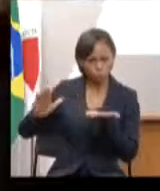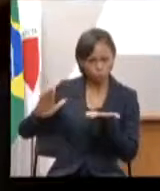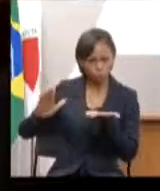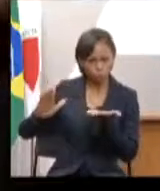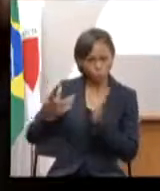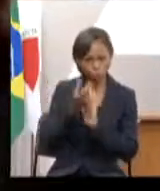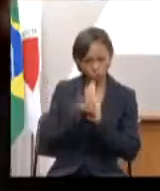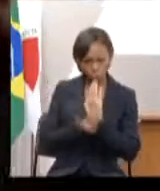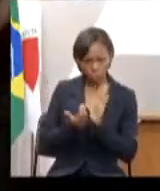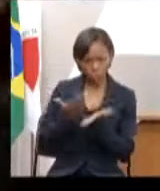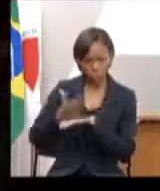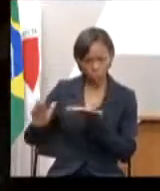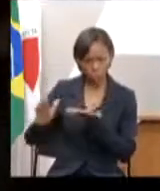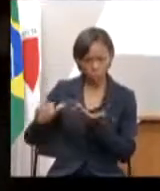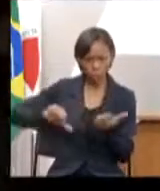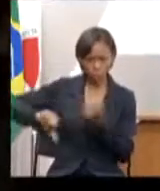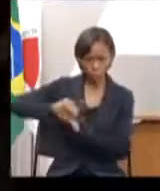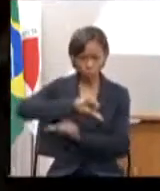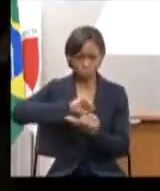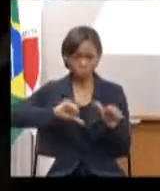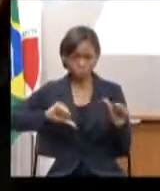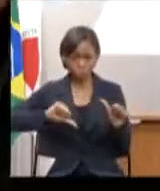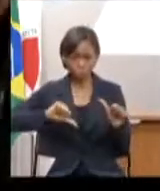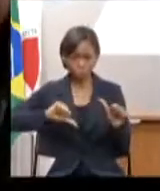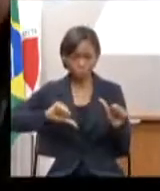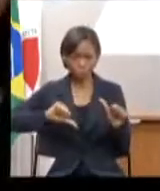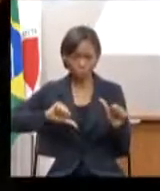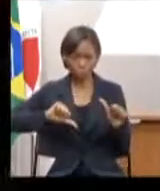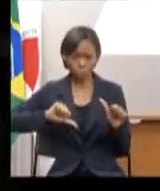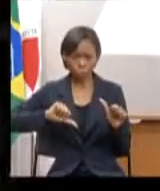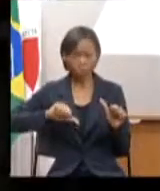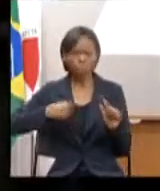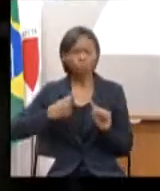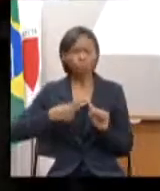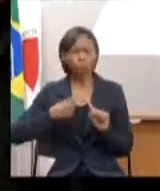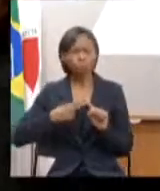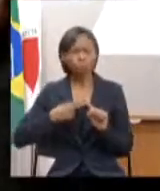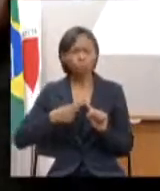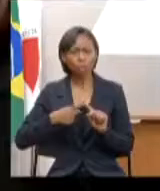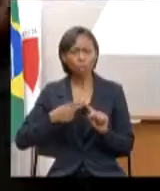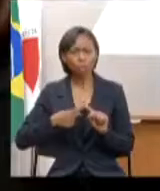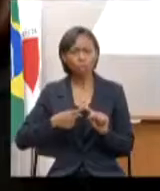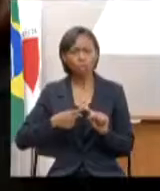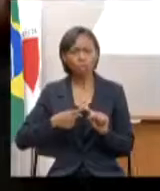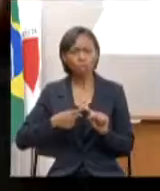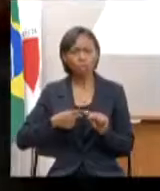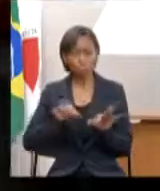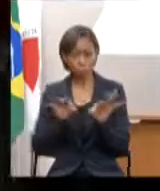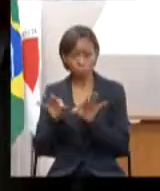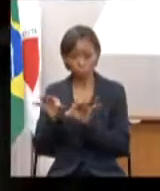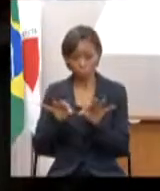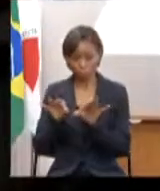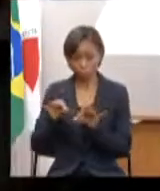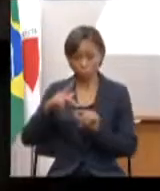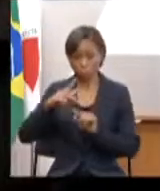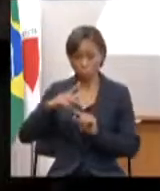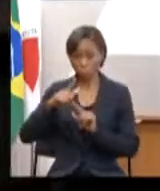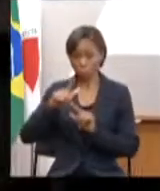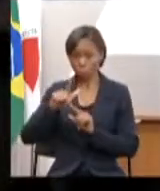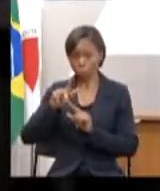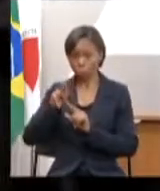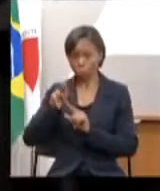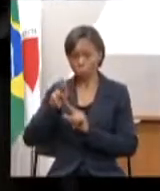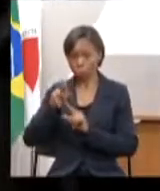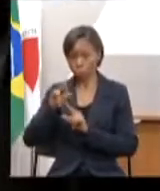transformou em foi acolhido porque apesar do do plano plurianual ele ele se